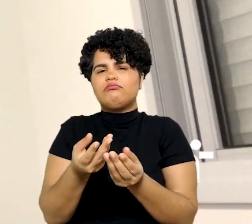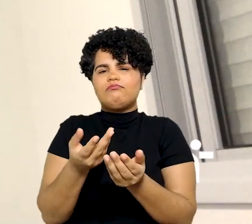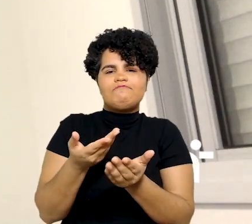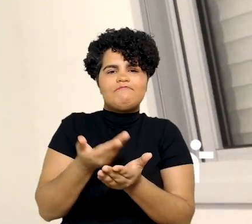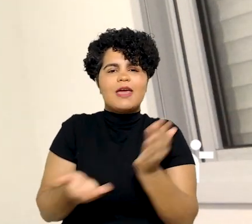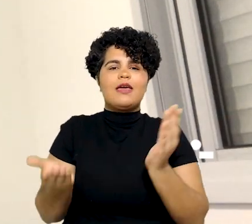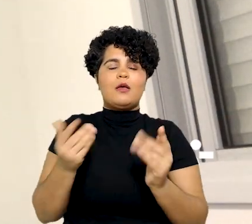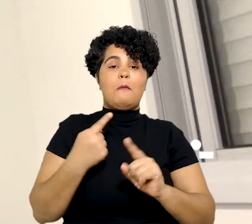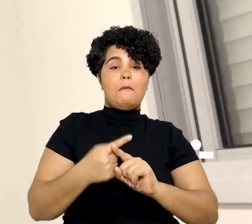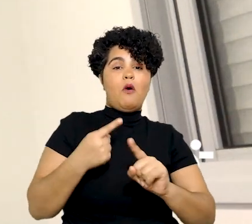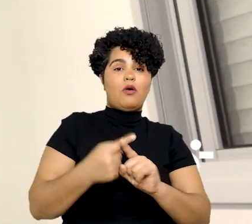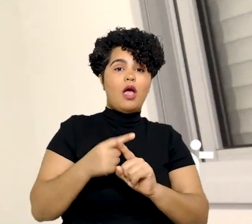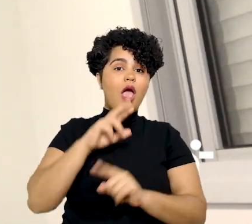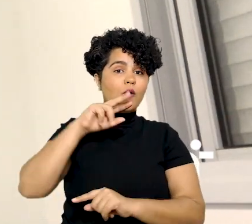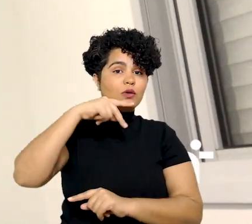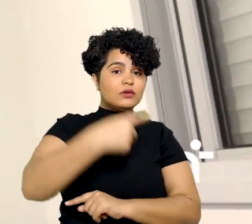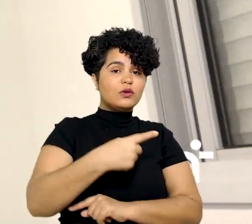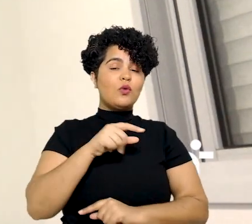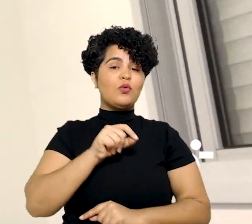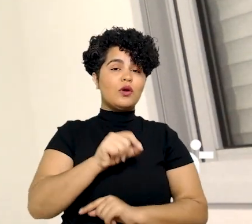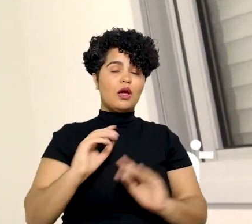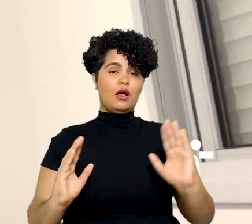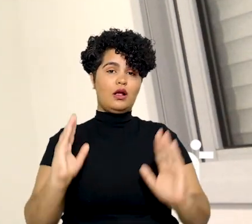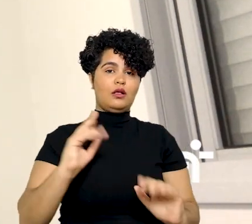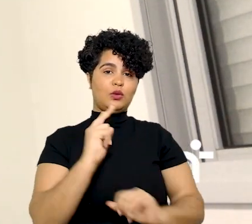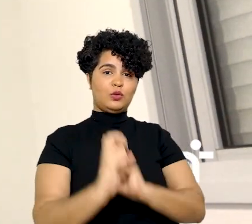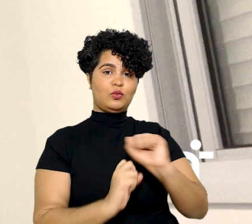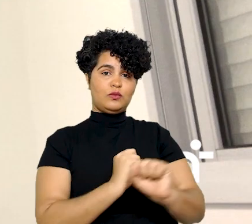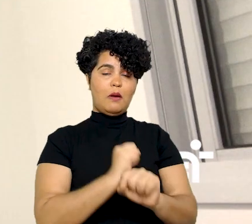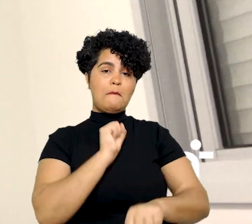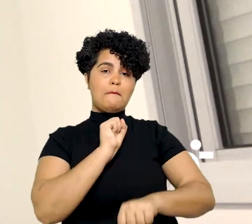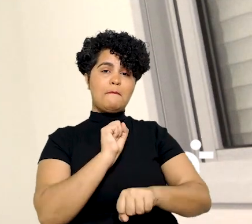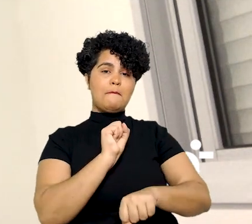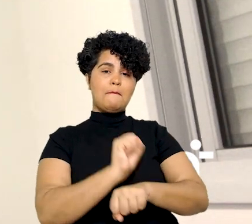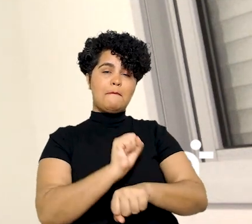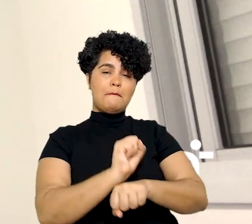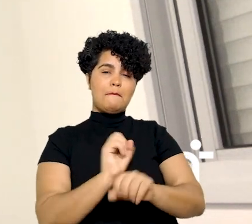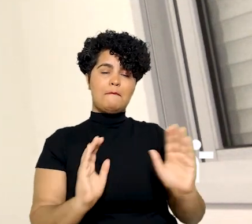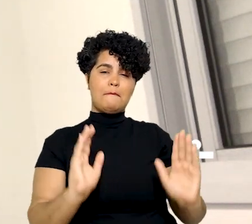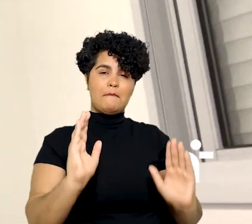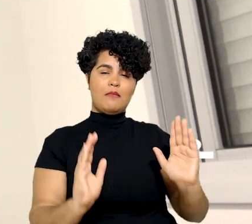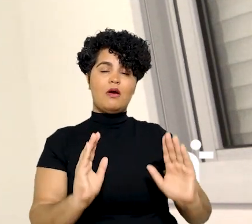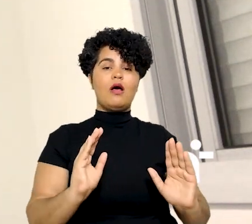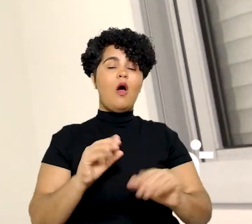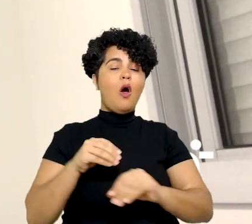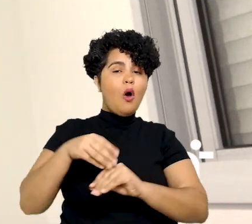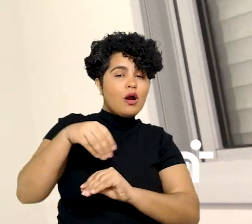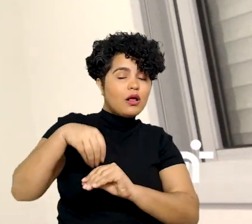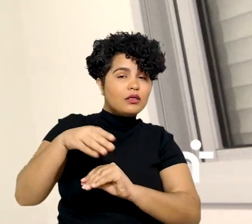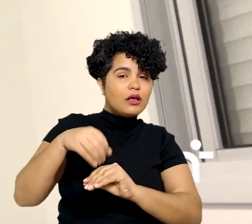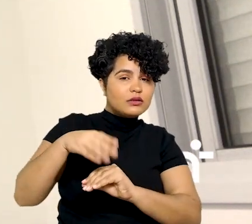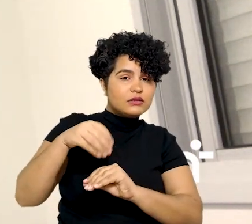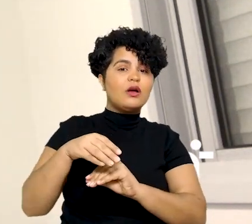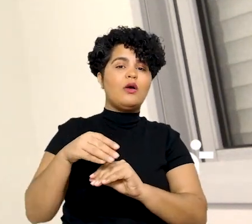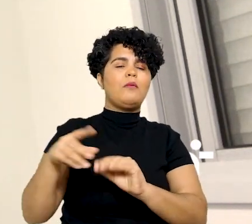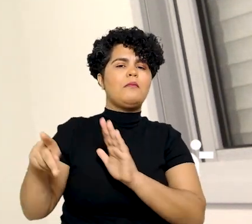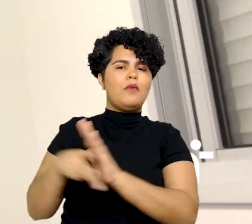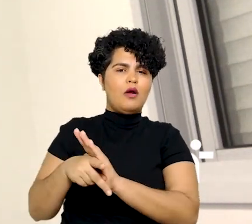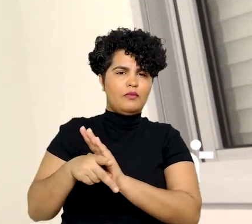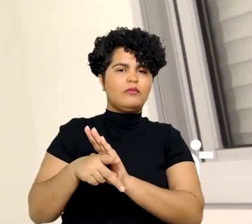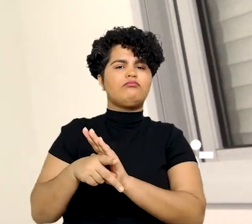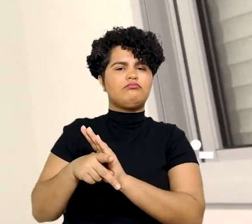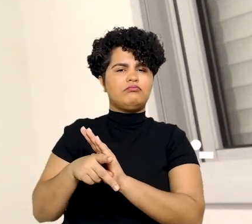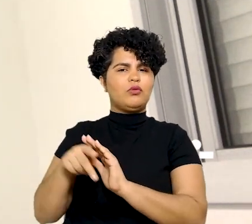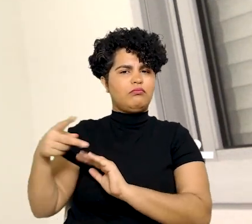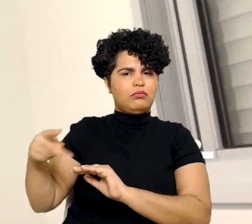força, de modo que passou a se reconhecer a prescrição intercorrente, de modo também que essa orientação sumular do